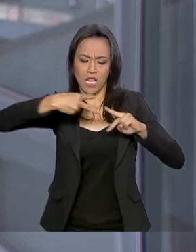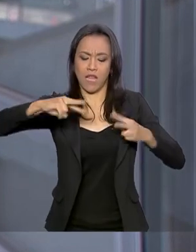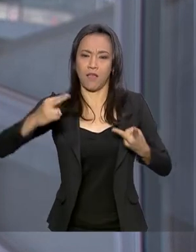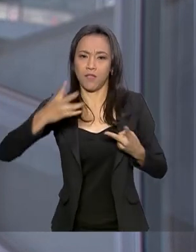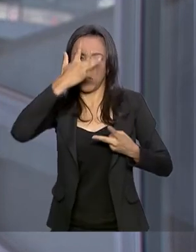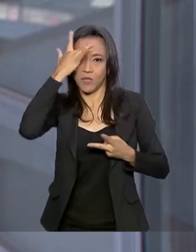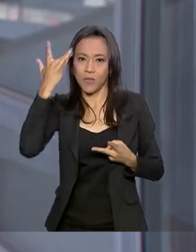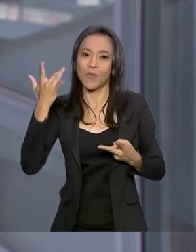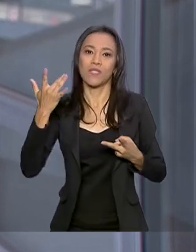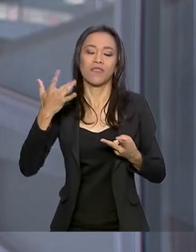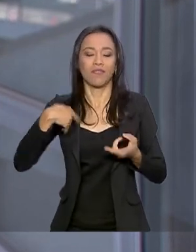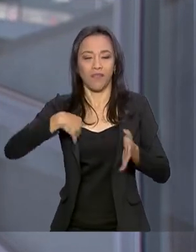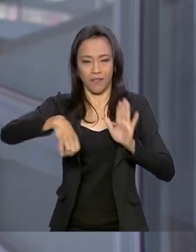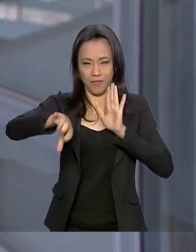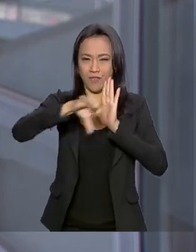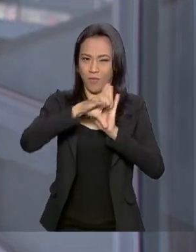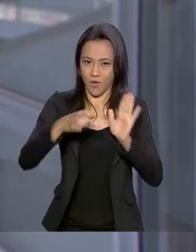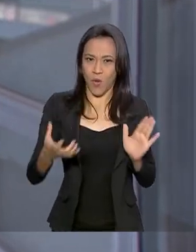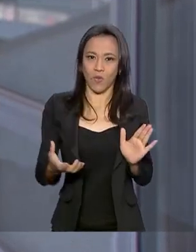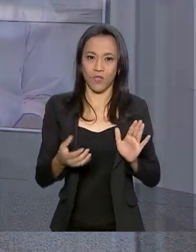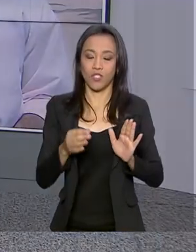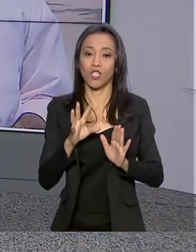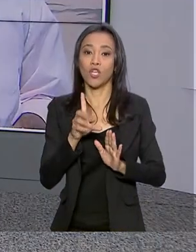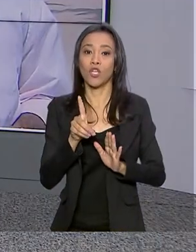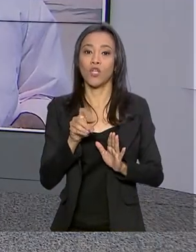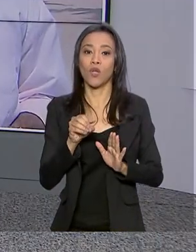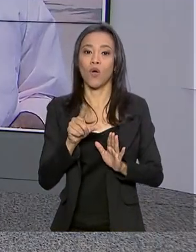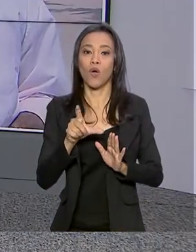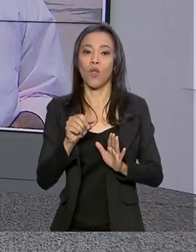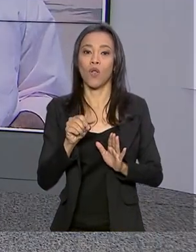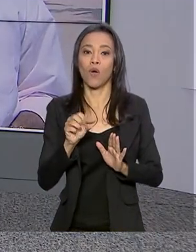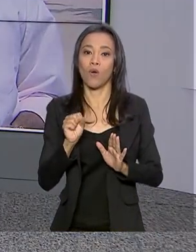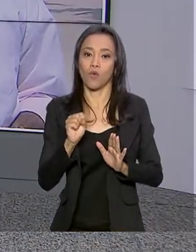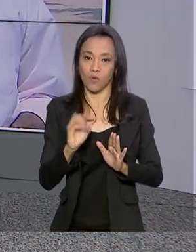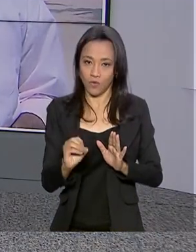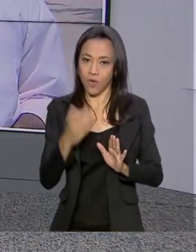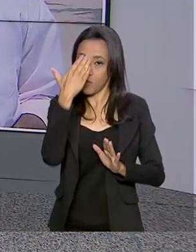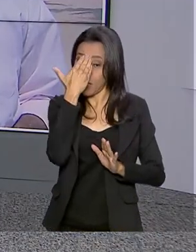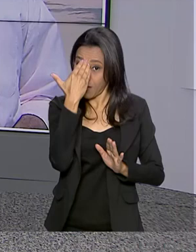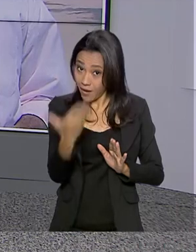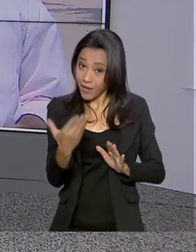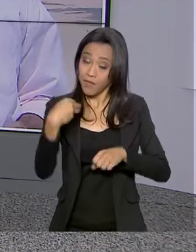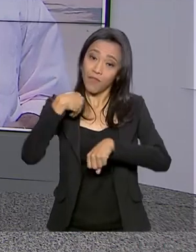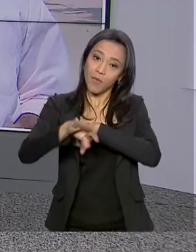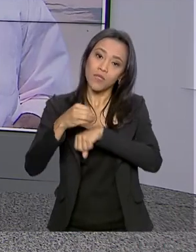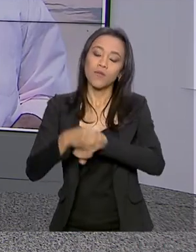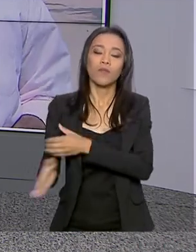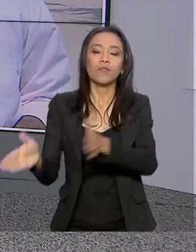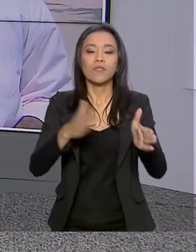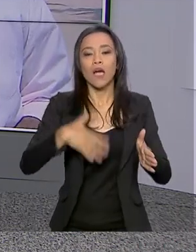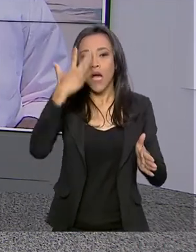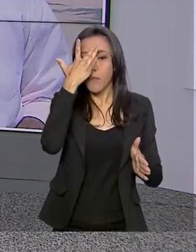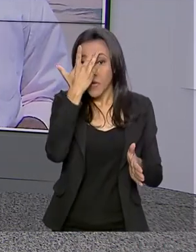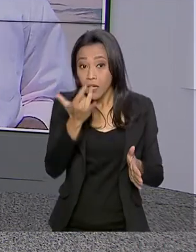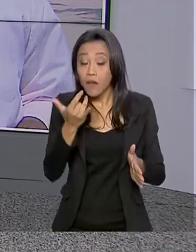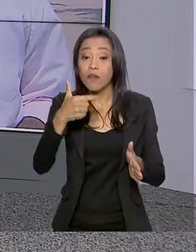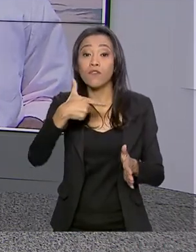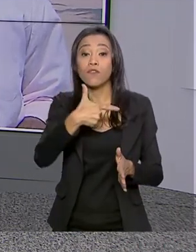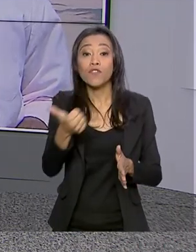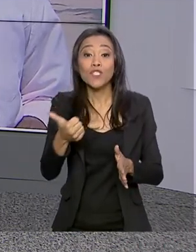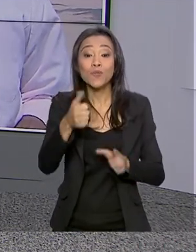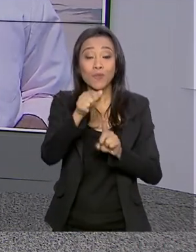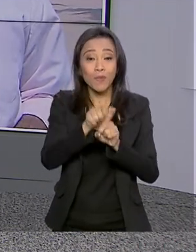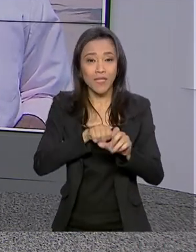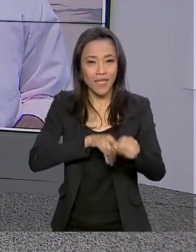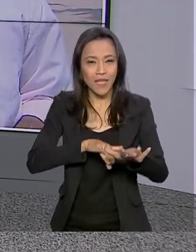de crimes dolosos. Eu volto com você, Renata. Muito obrigada pelas informações, Selma. E amanhã, 21 de setembro, é Dia Mundial da